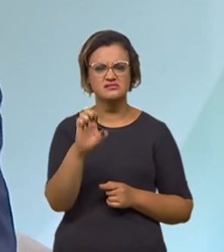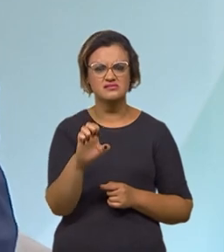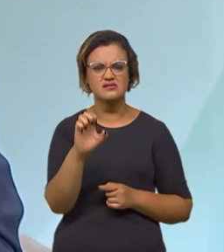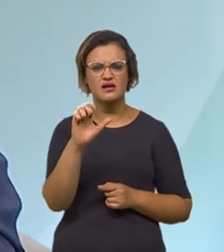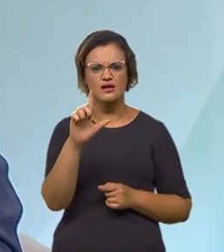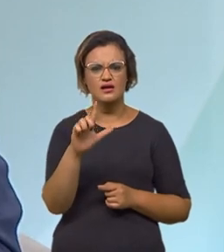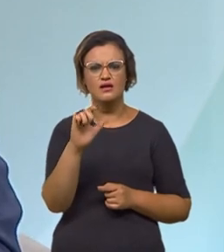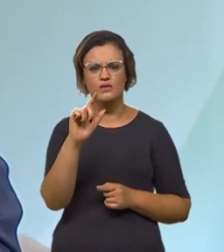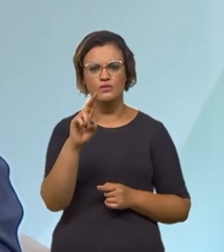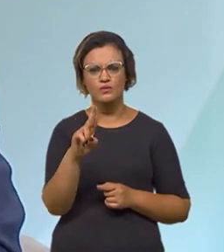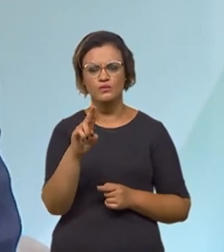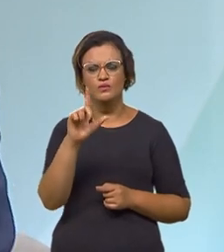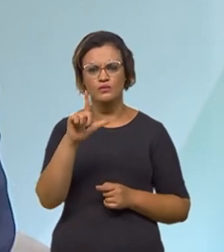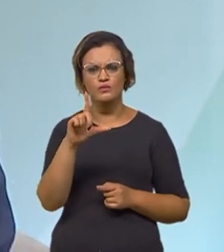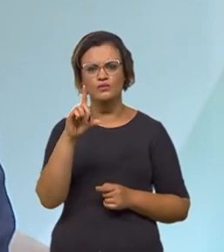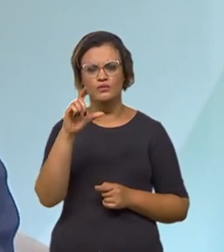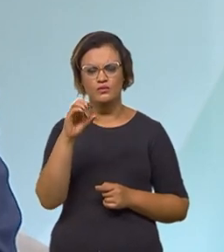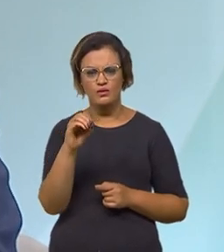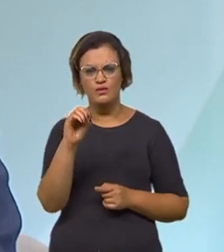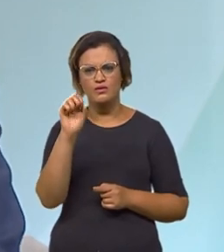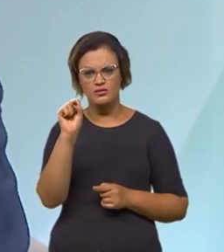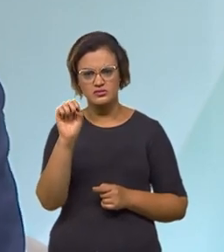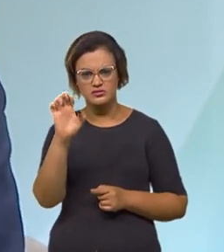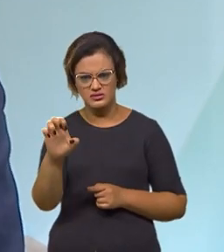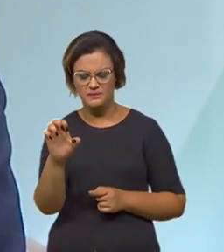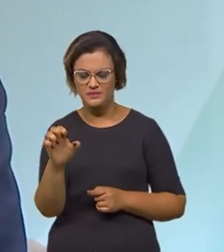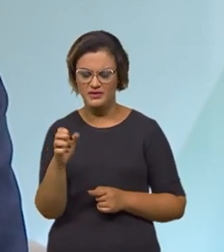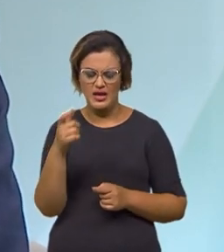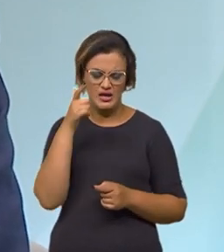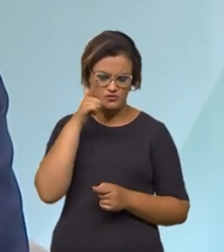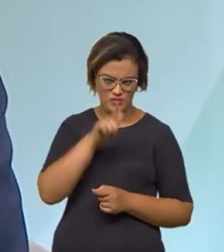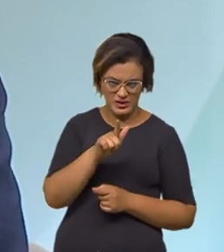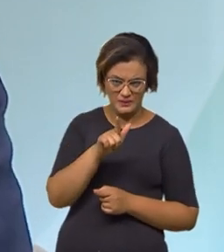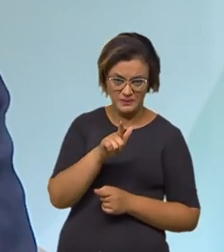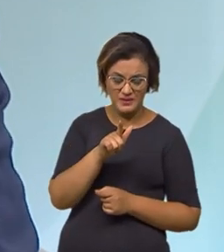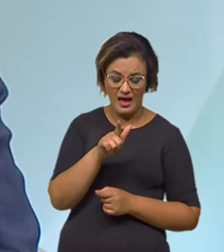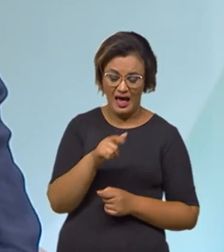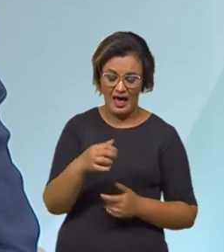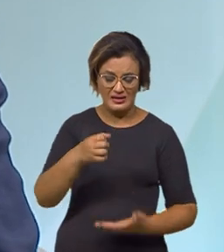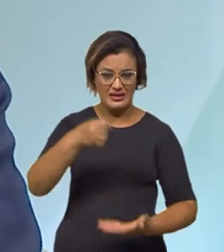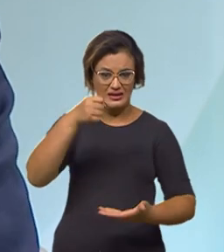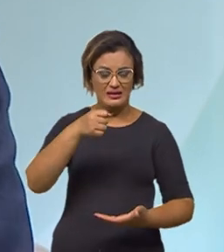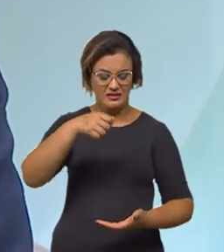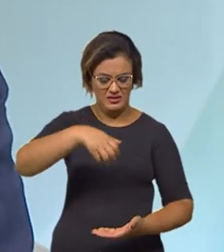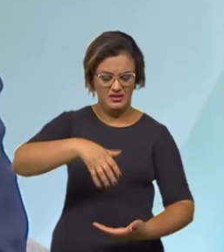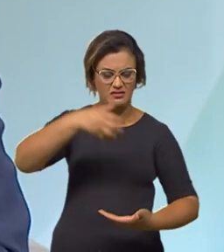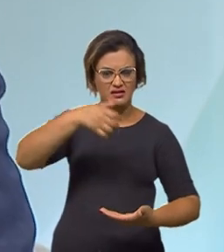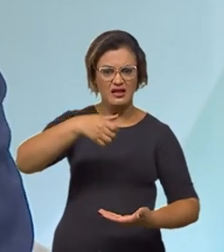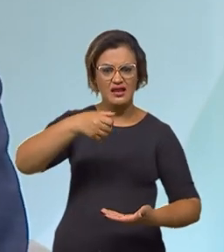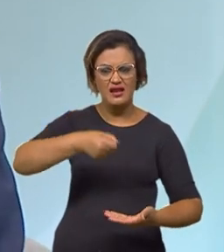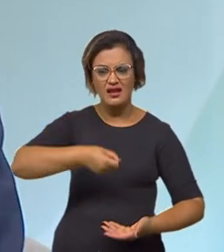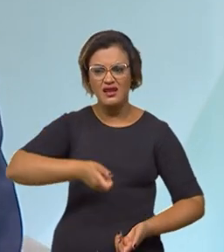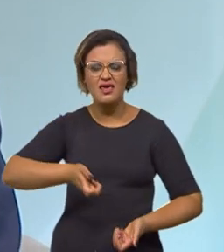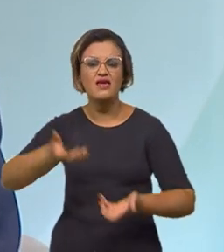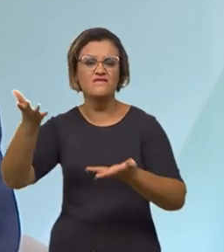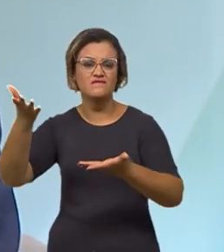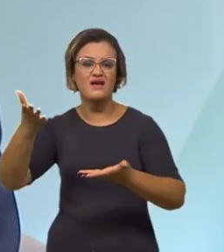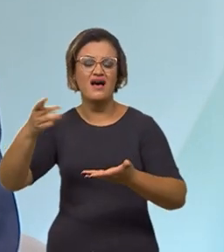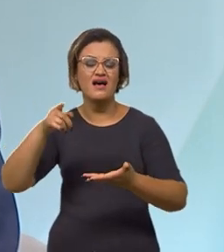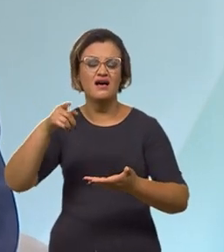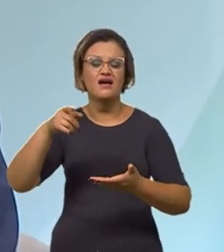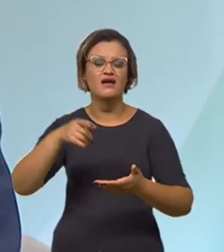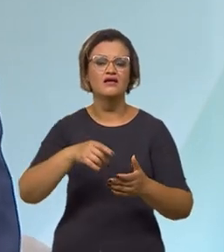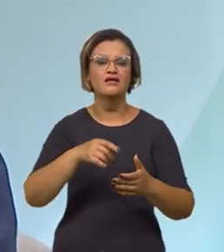eles fazem um investimento e tem que levar, então, a celulose via rodovia, por rodovia, até o terminal